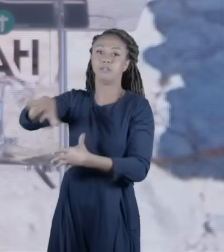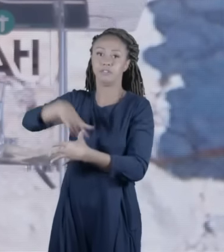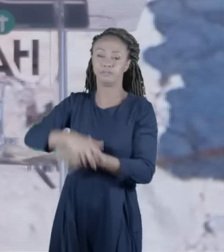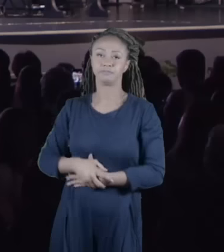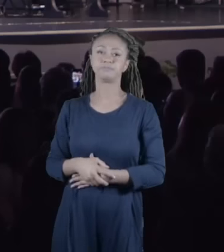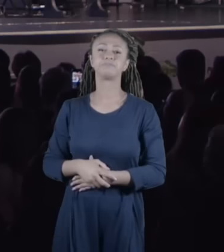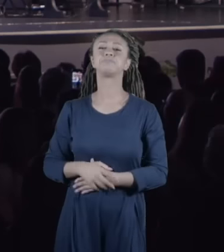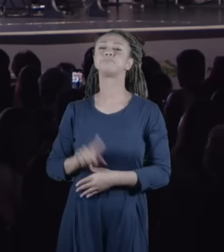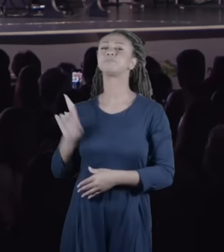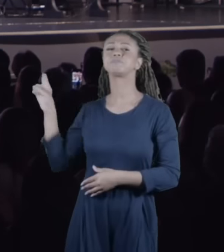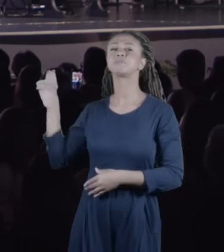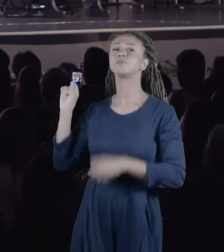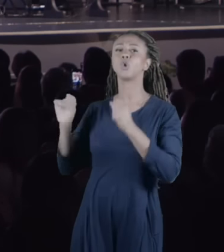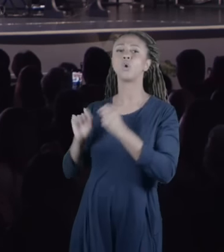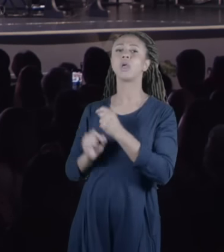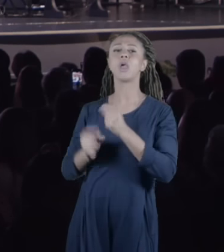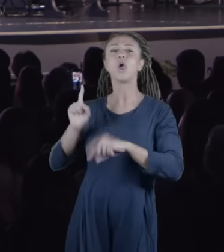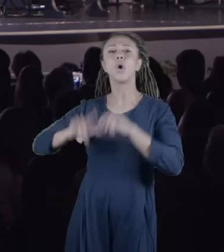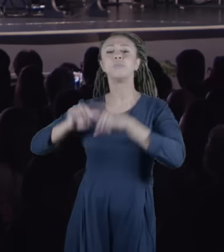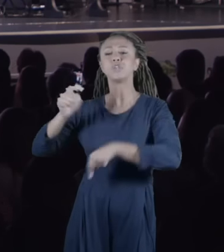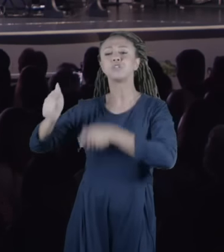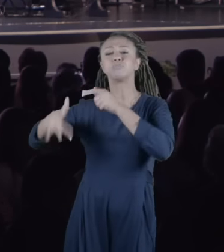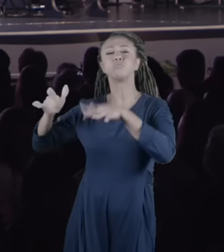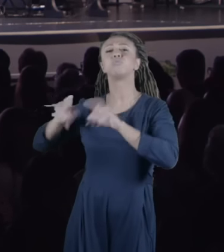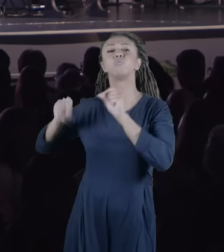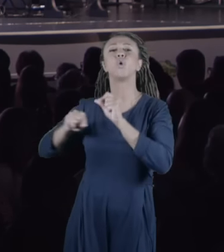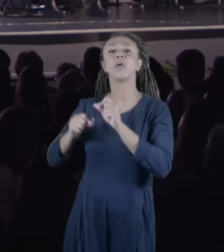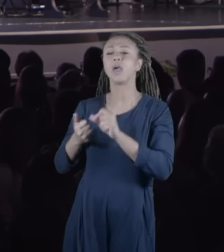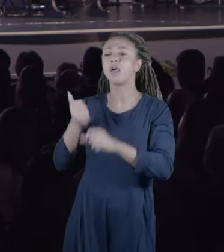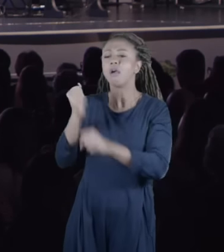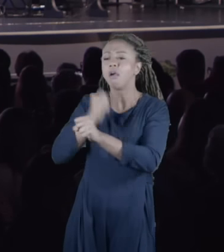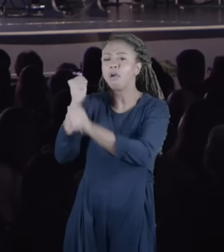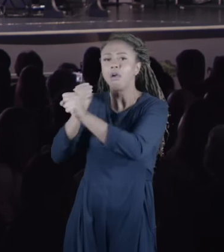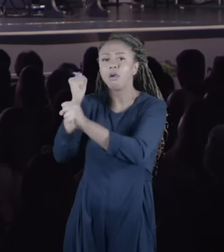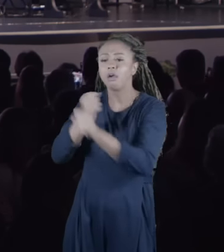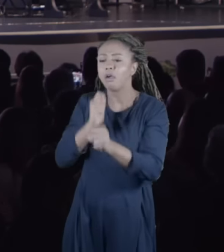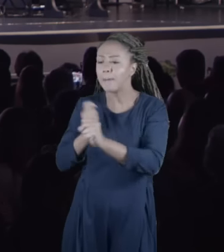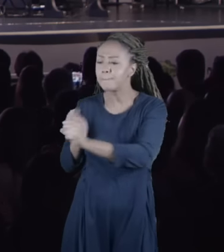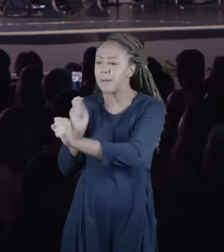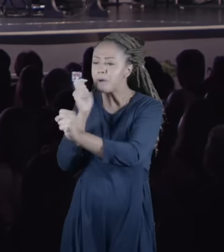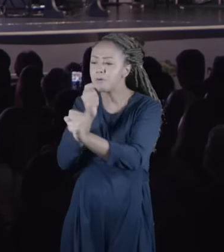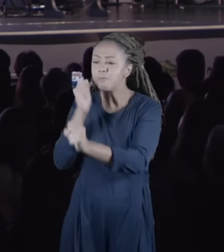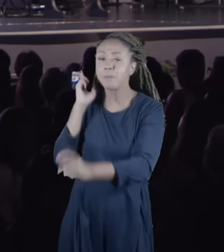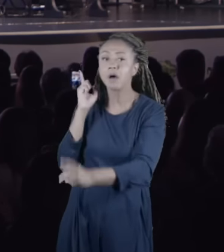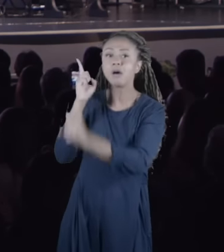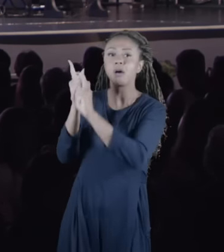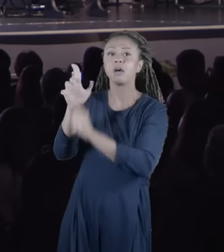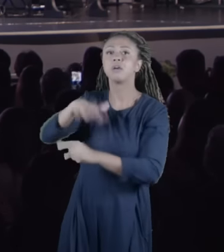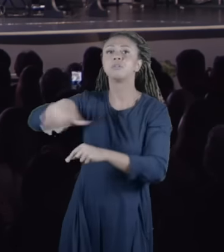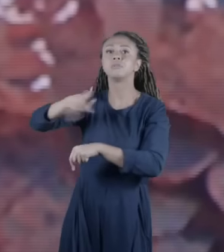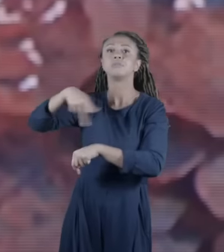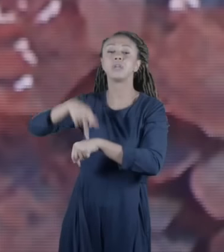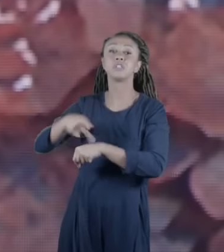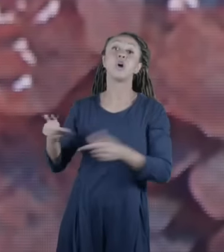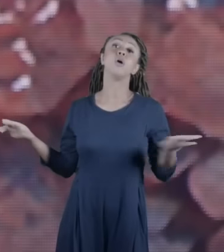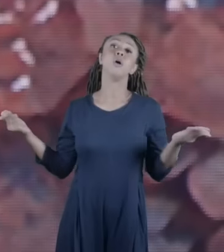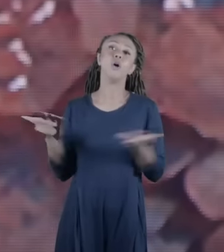vendo são restos arqueológicos de uma escavação em uma cidade que hoje em dia se chama Cúmerã